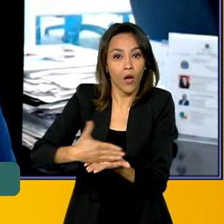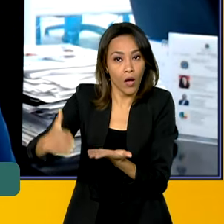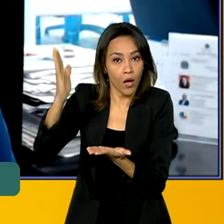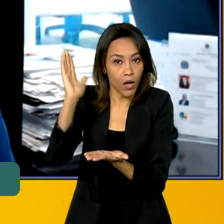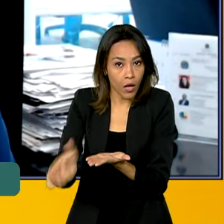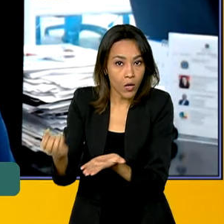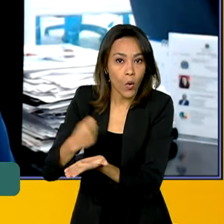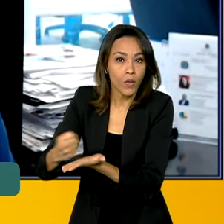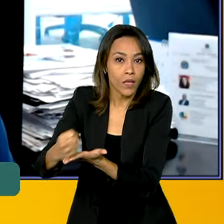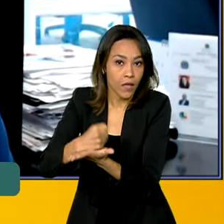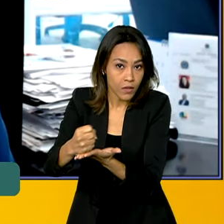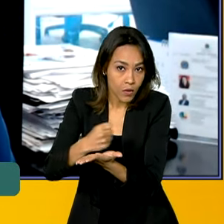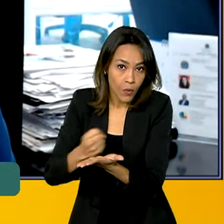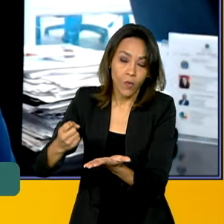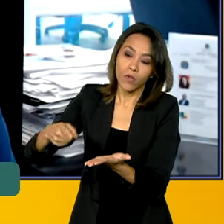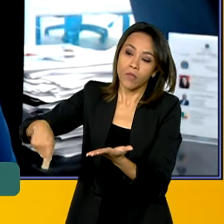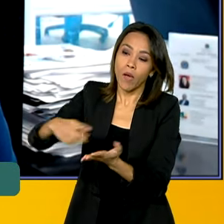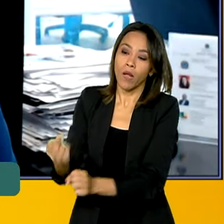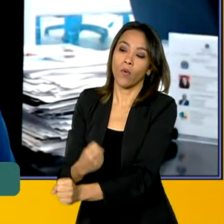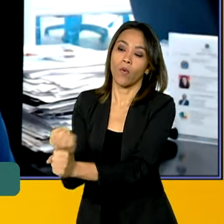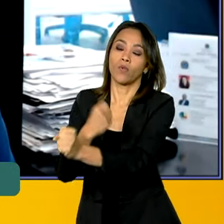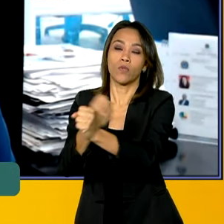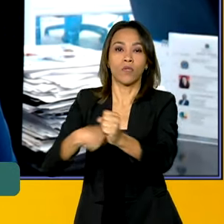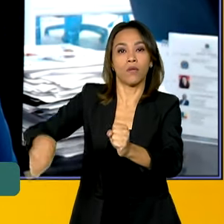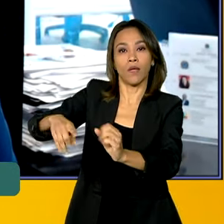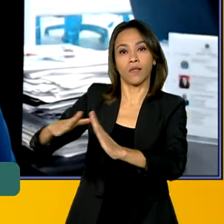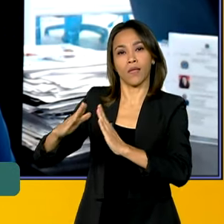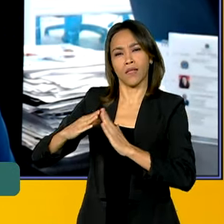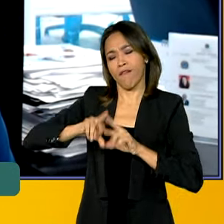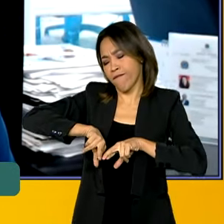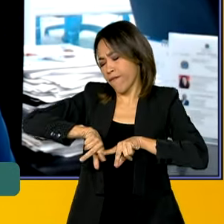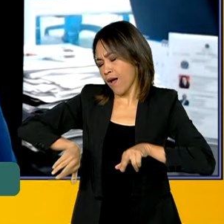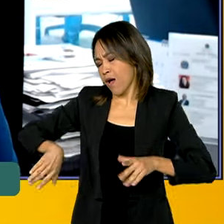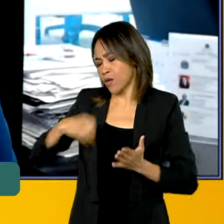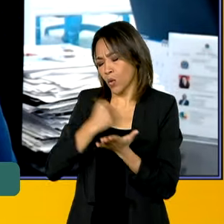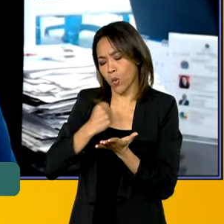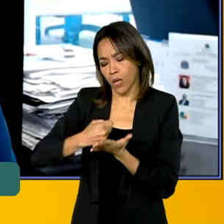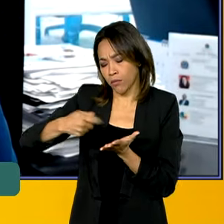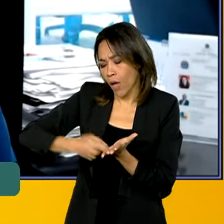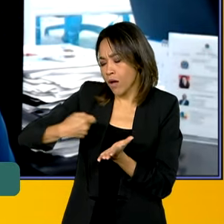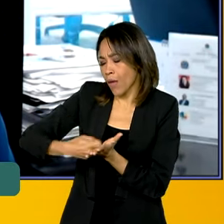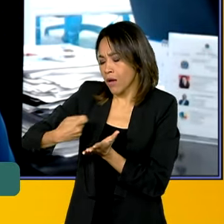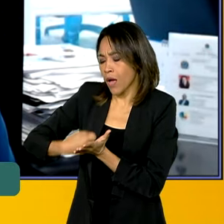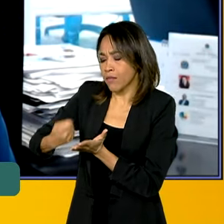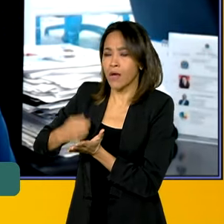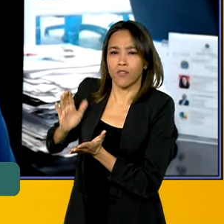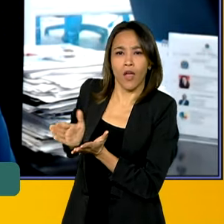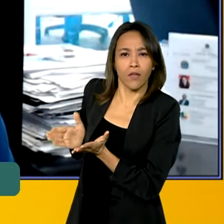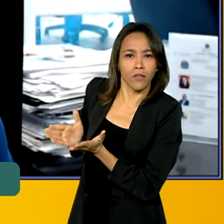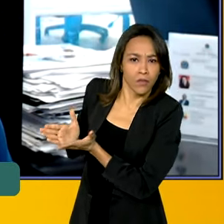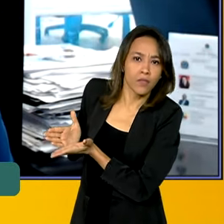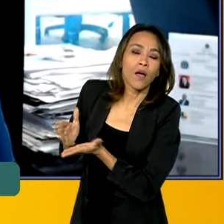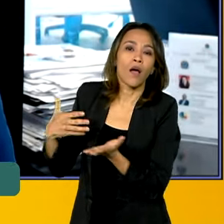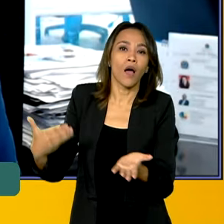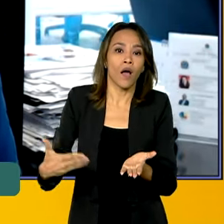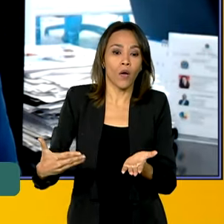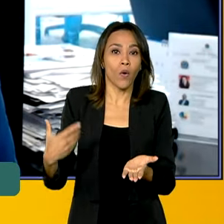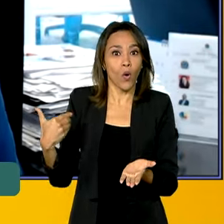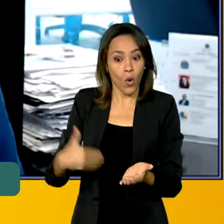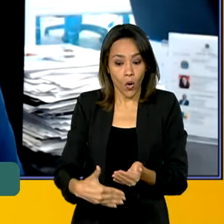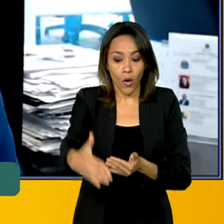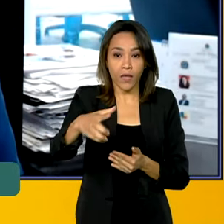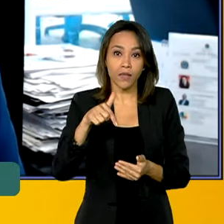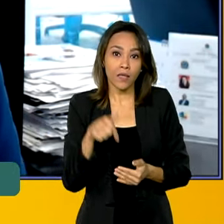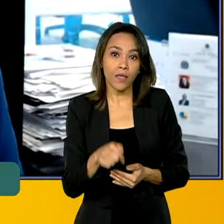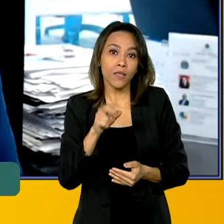dessas casas, vários contratos já foram assinados. Agora, nós lançamos 75 mil